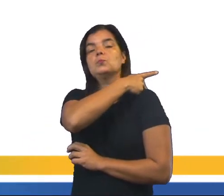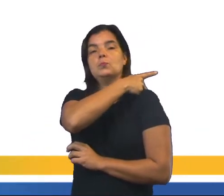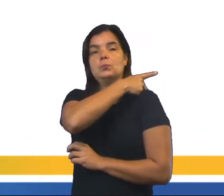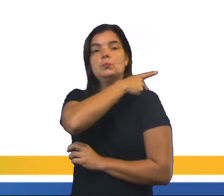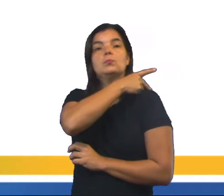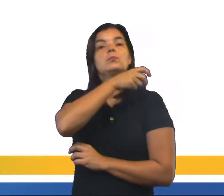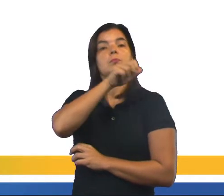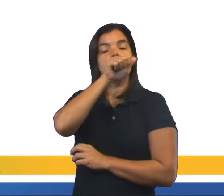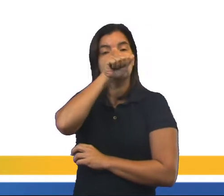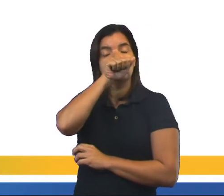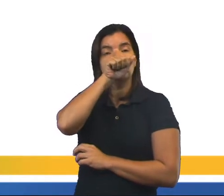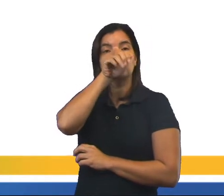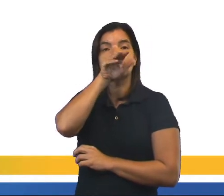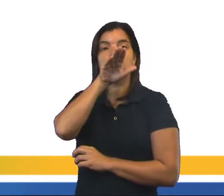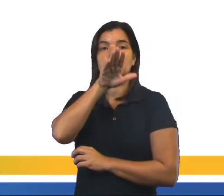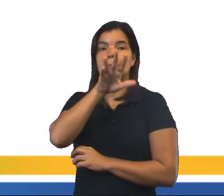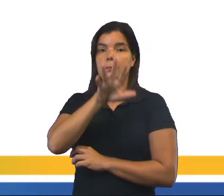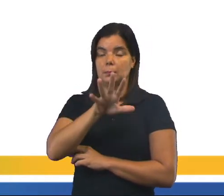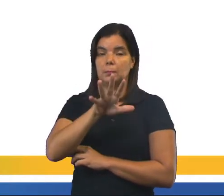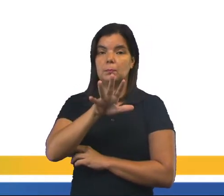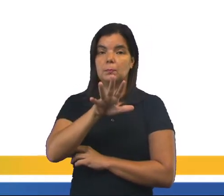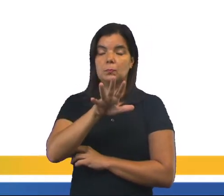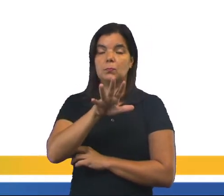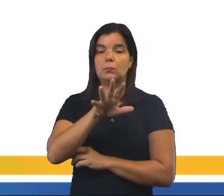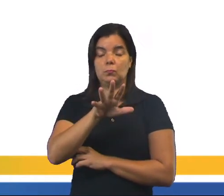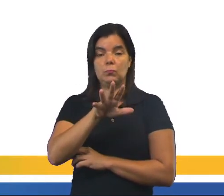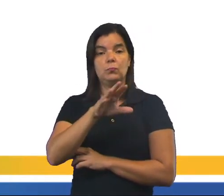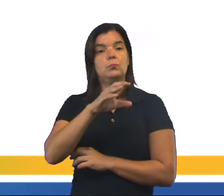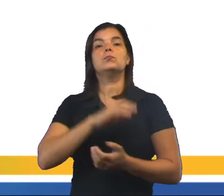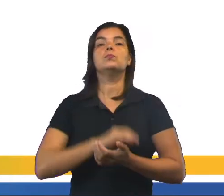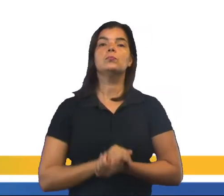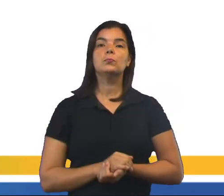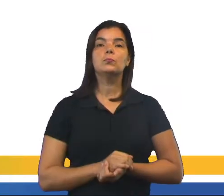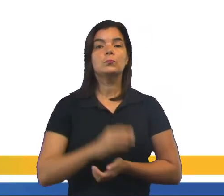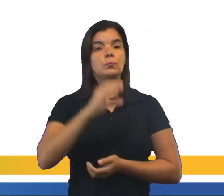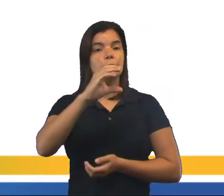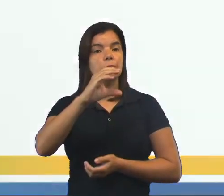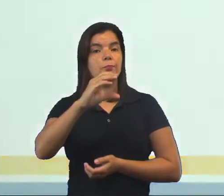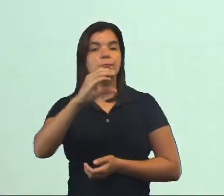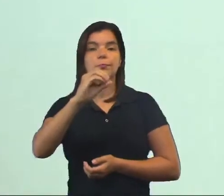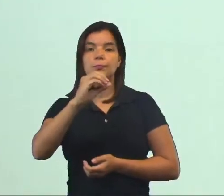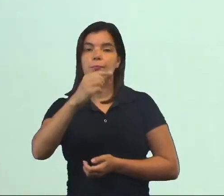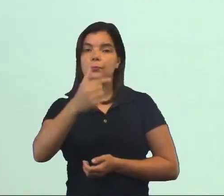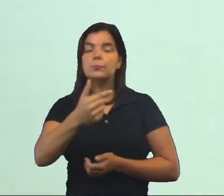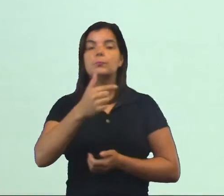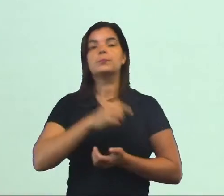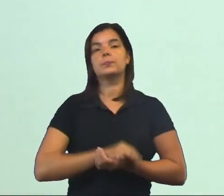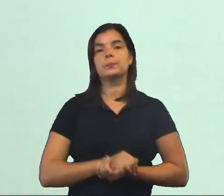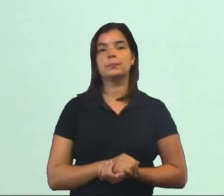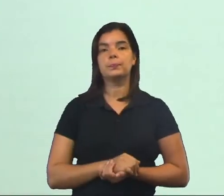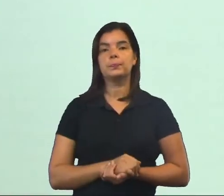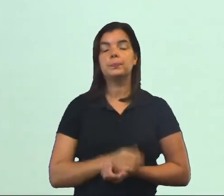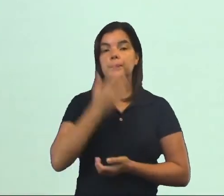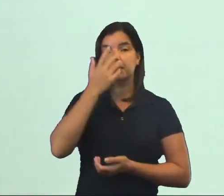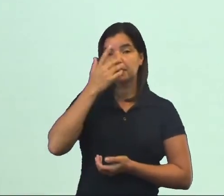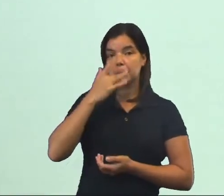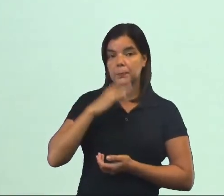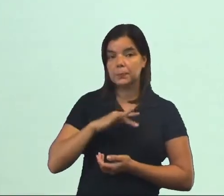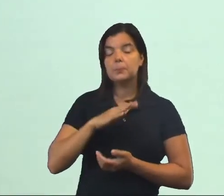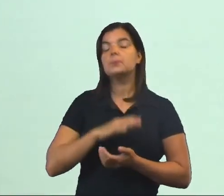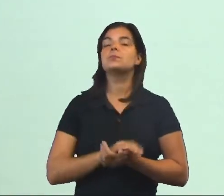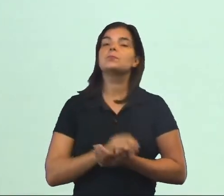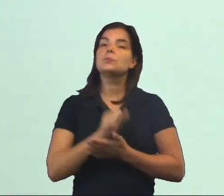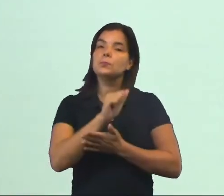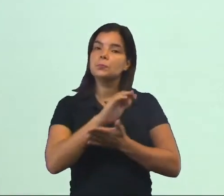eliminado e é rico em gás carbônico. Olha só, criança. Agora eu quero fazer um